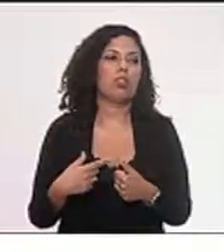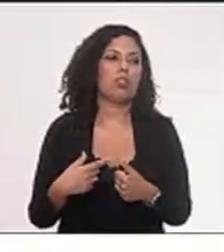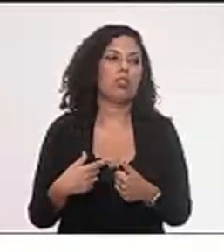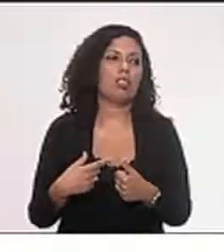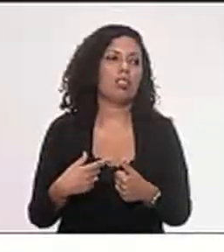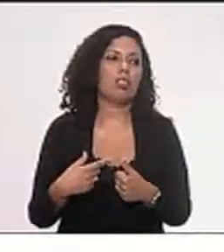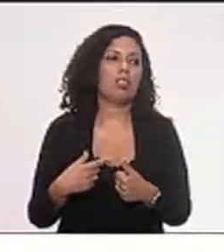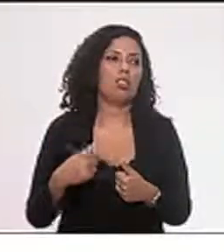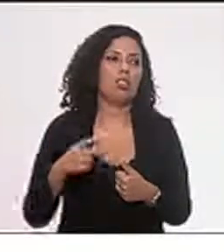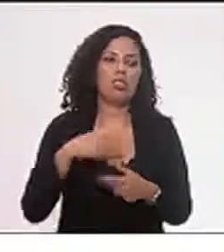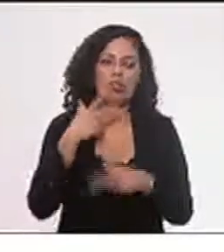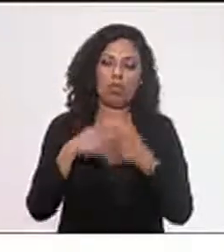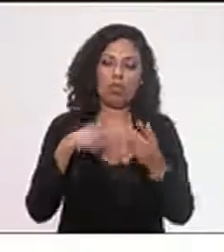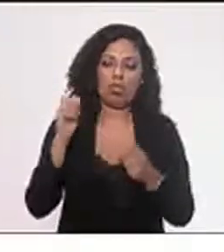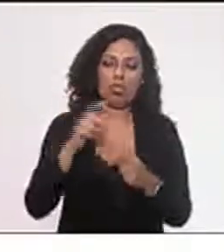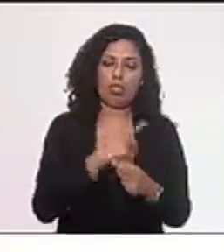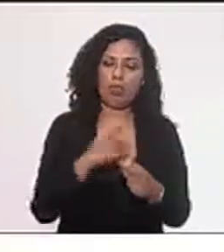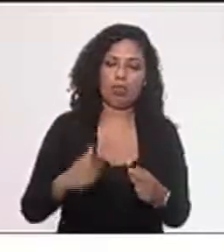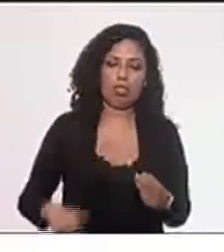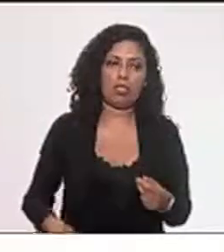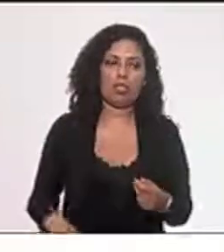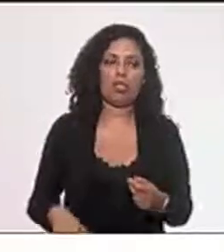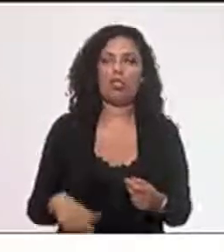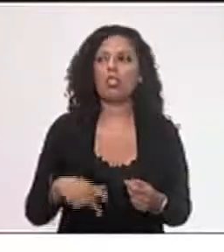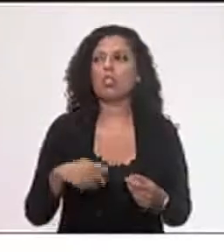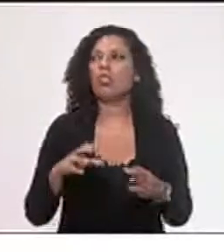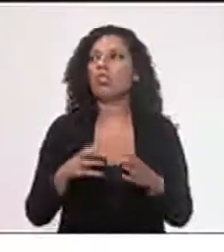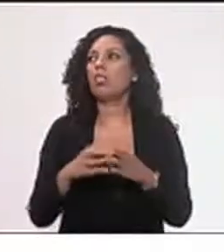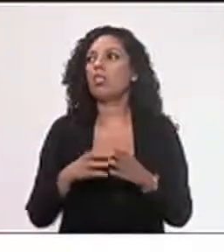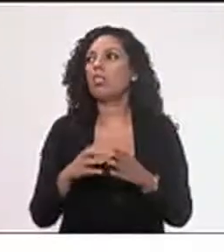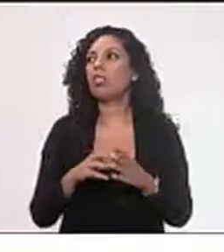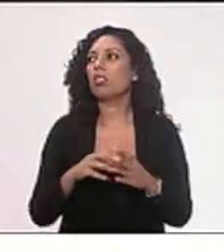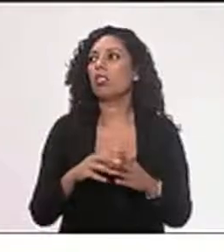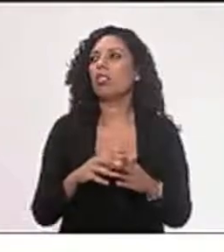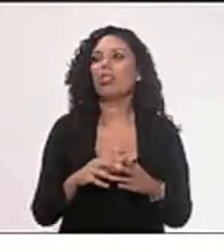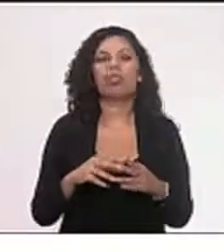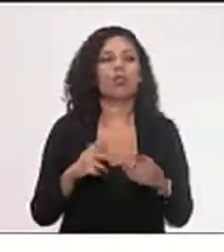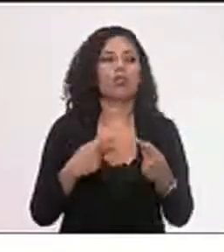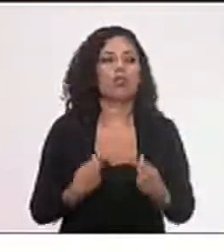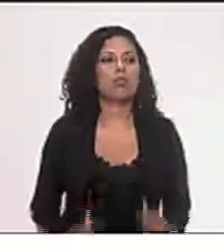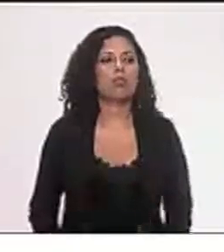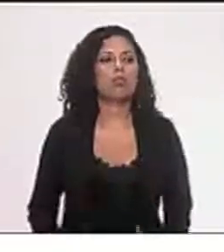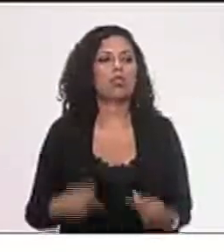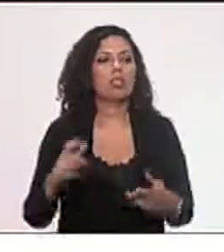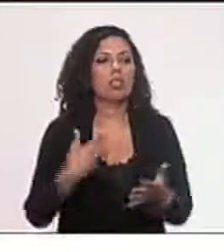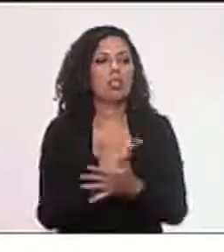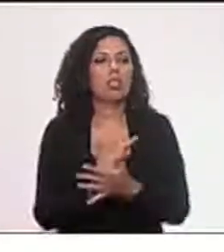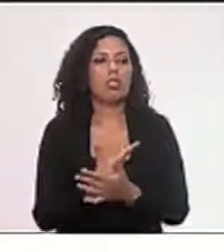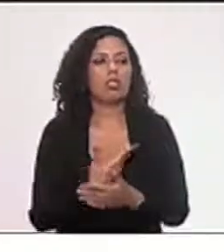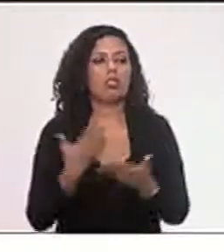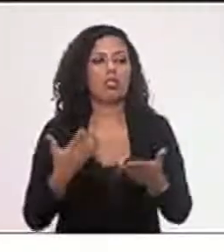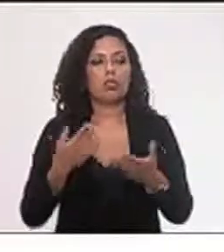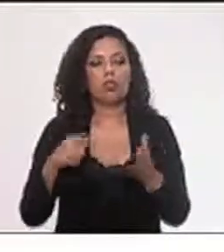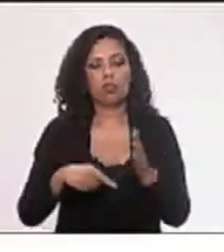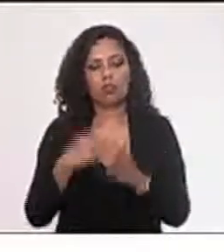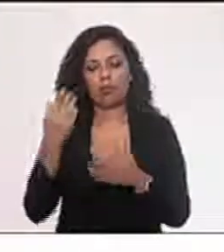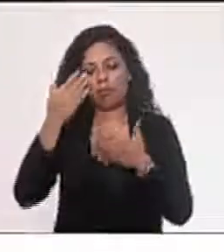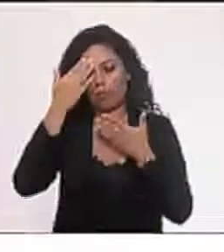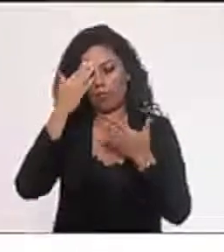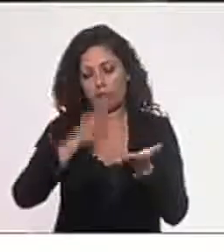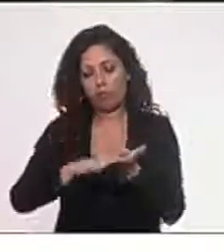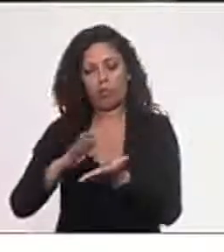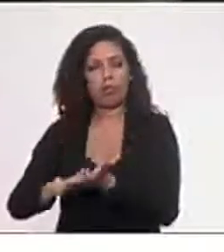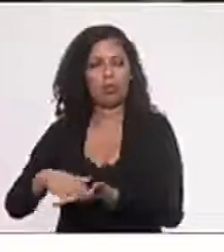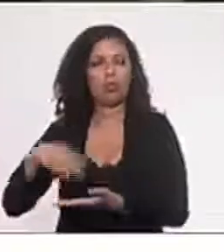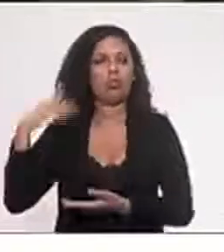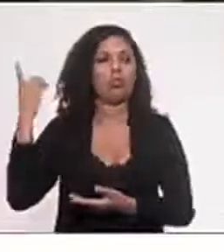embaixo o é presidente da comissão, é óbvio que dá a entender que está usando a comissão. Por favor, deputado. Primeira parte. Primeiro, parabéns ao deputado Dionísio